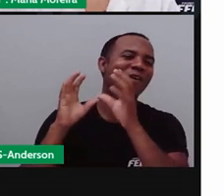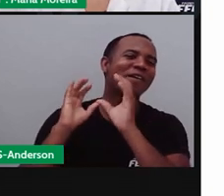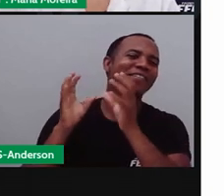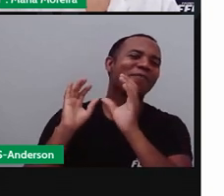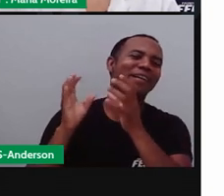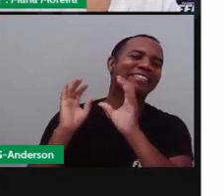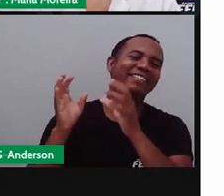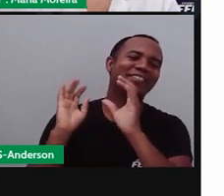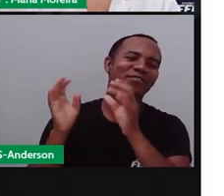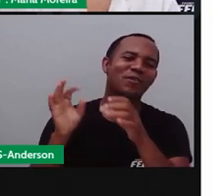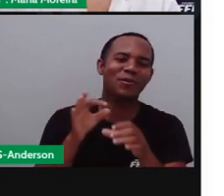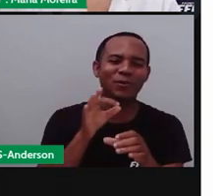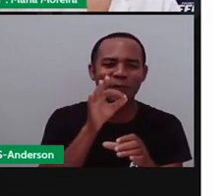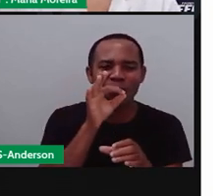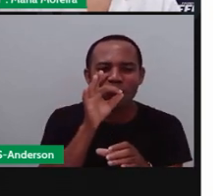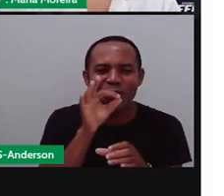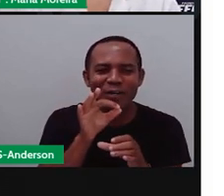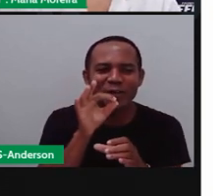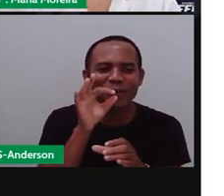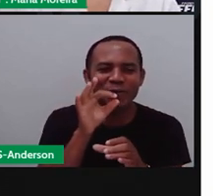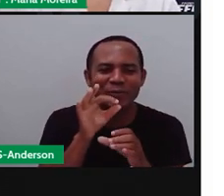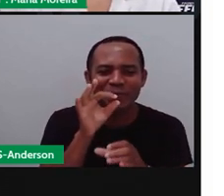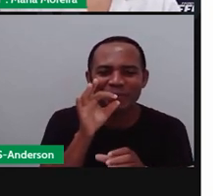quadrinhos. Tá parecendo um coco.